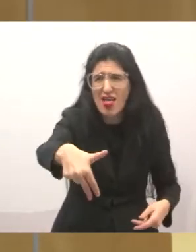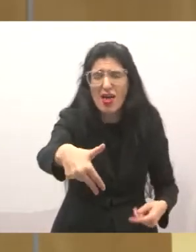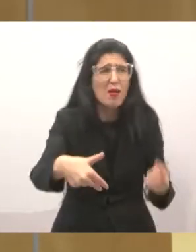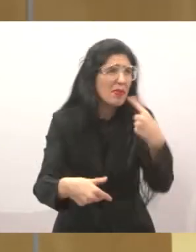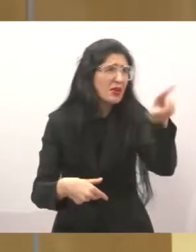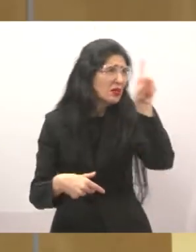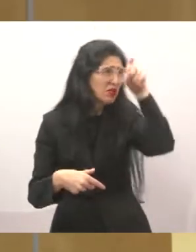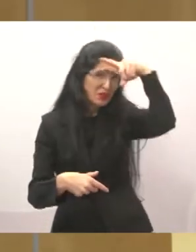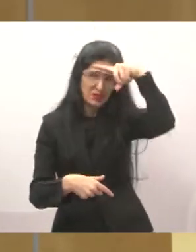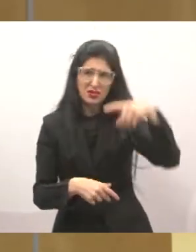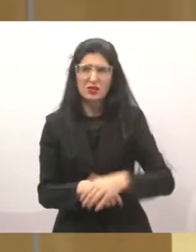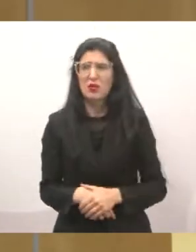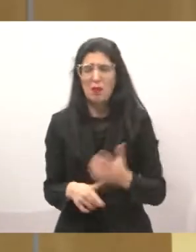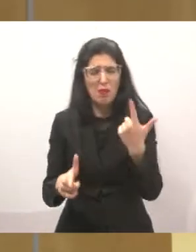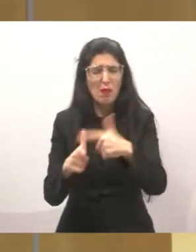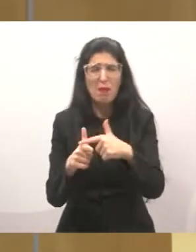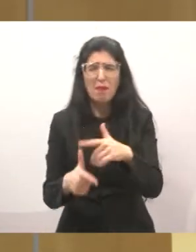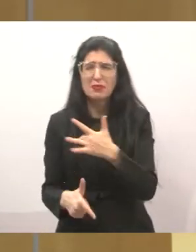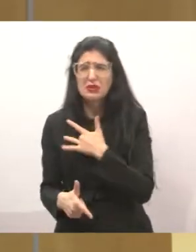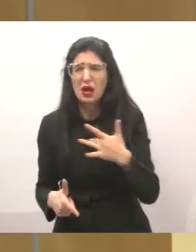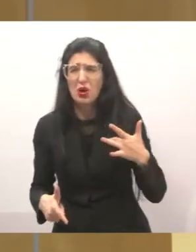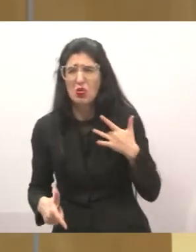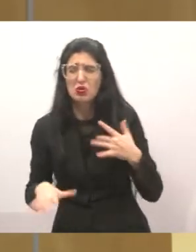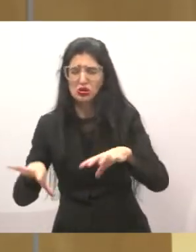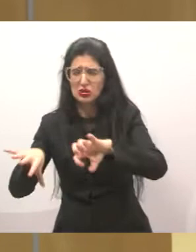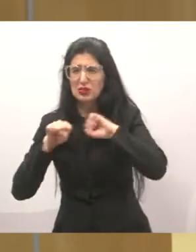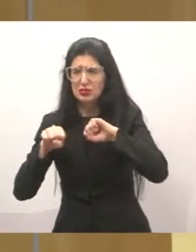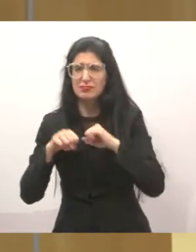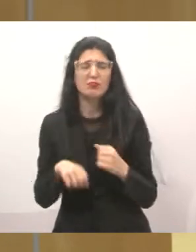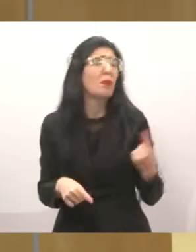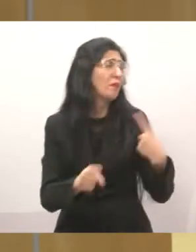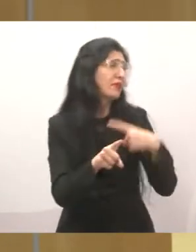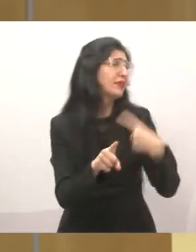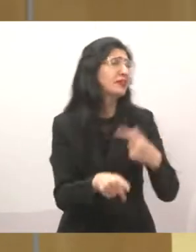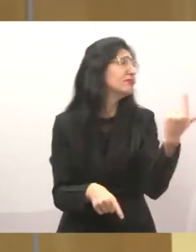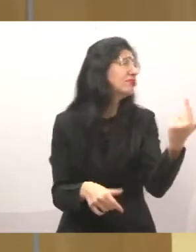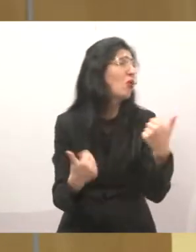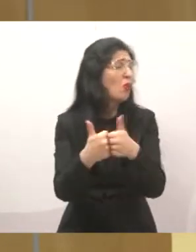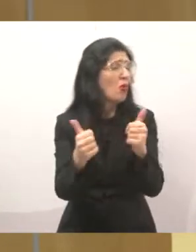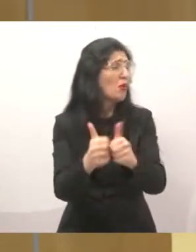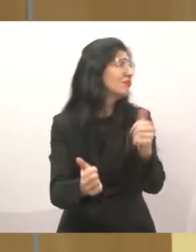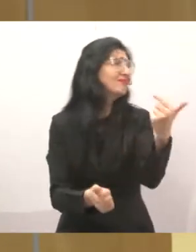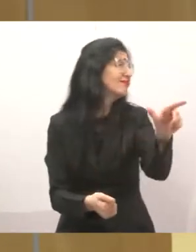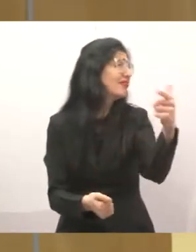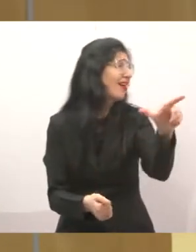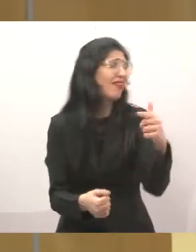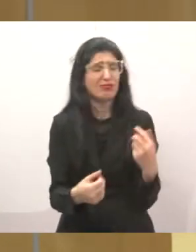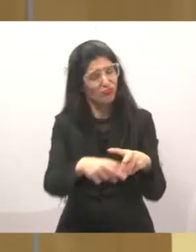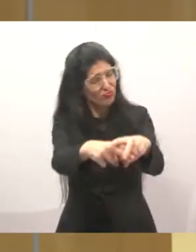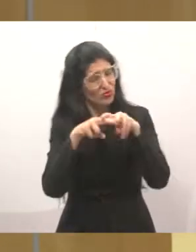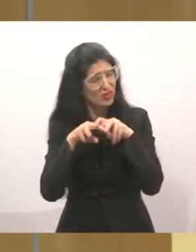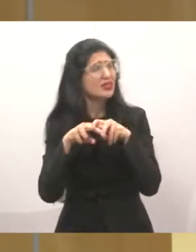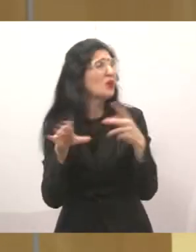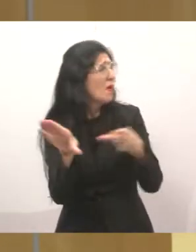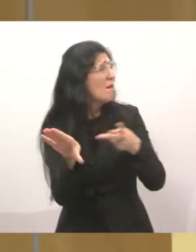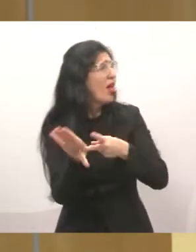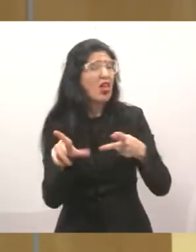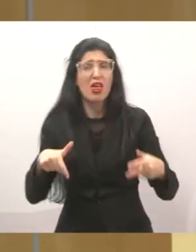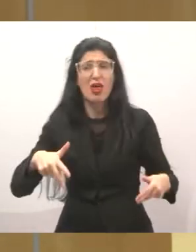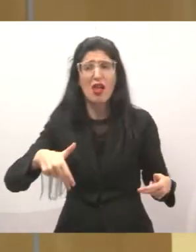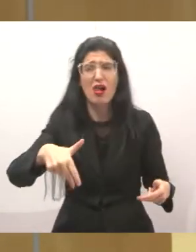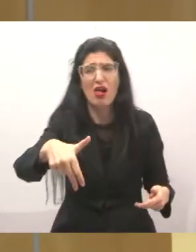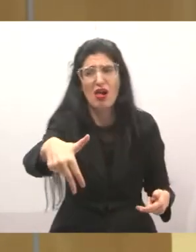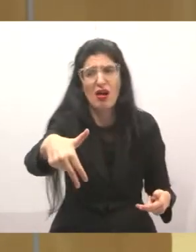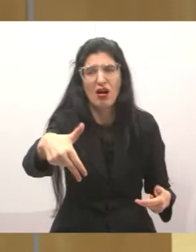e não tinha ônibus para vir. Então, a gente queria fazer esse pedido aqui, mais uma vez, né? A gente cobra muito e cobrando,